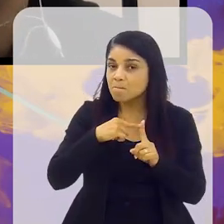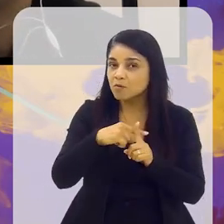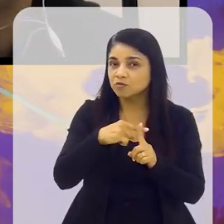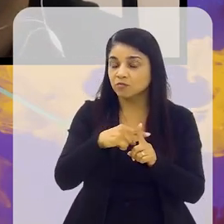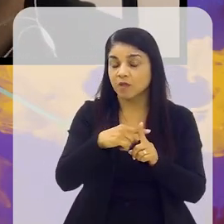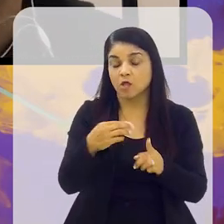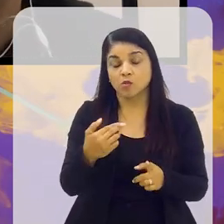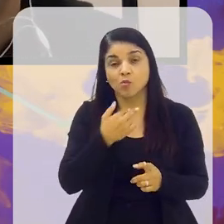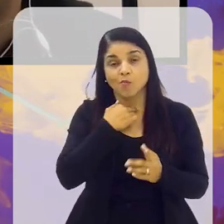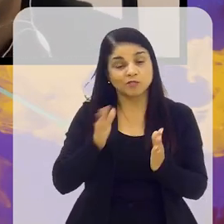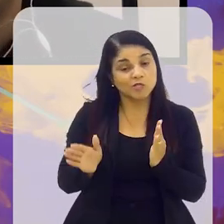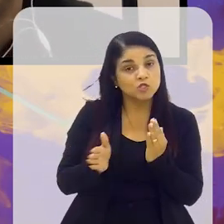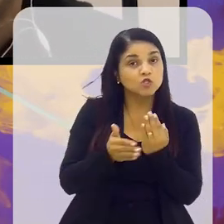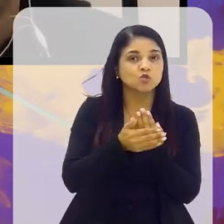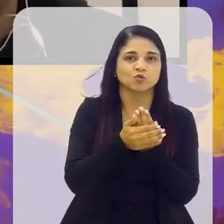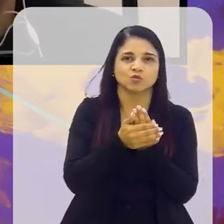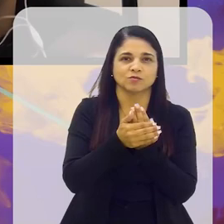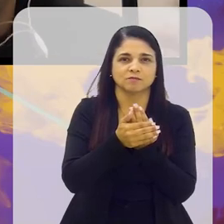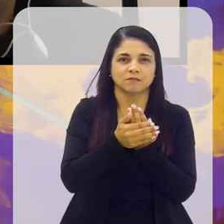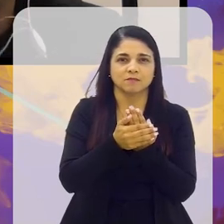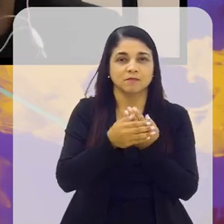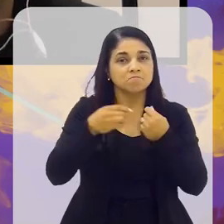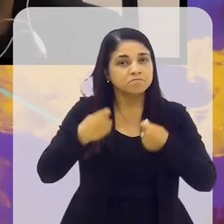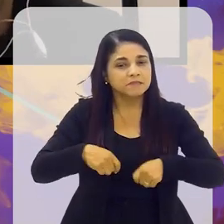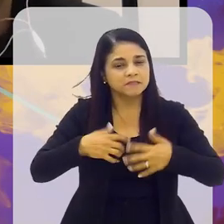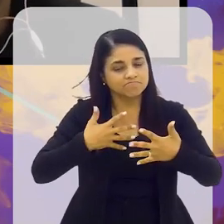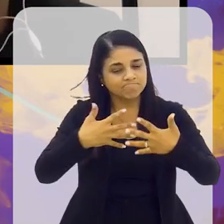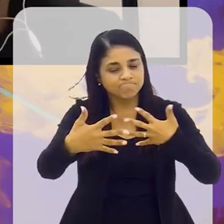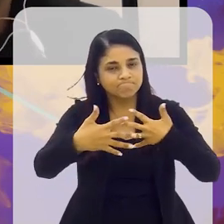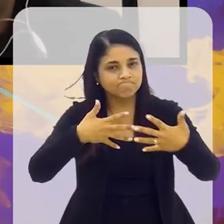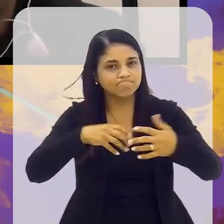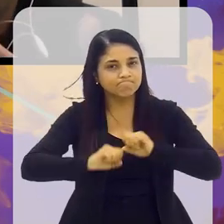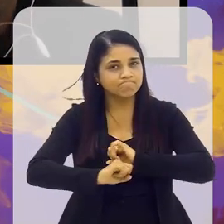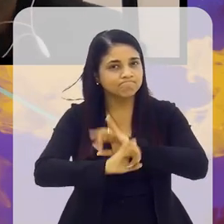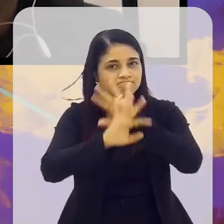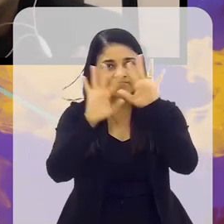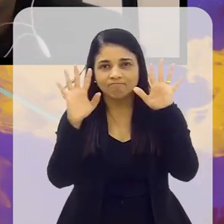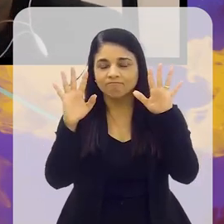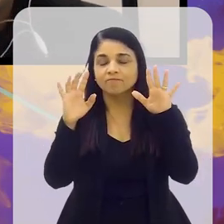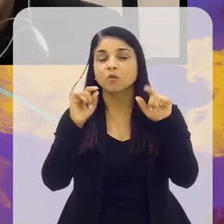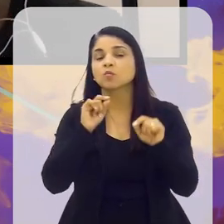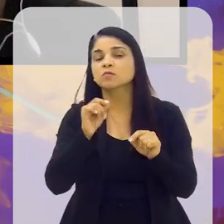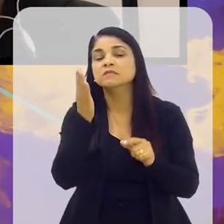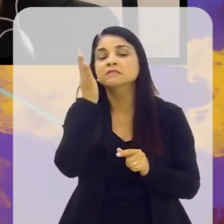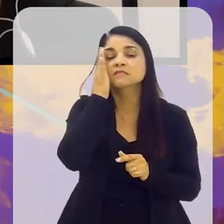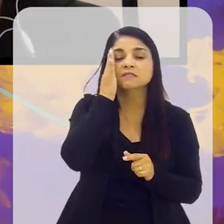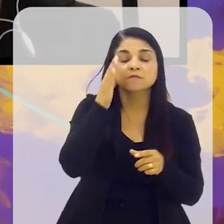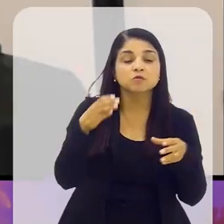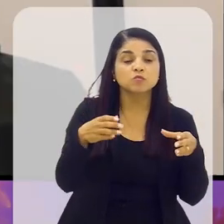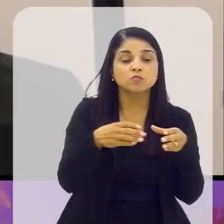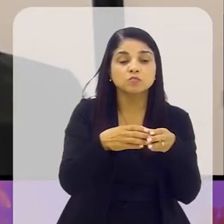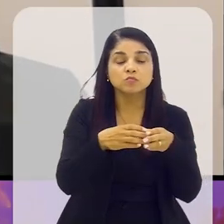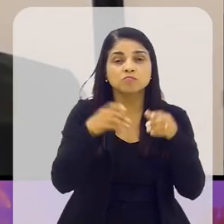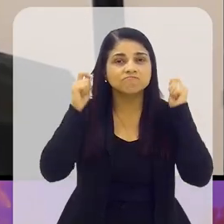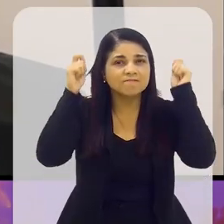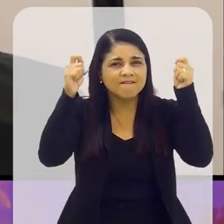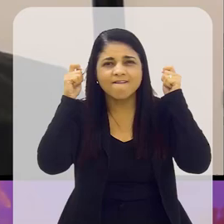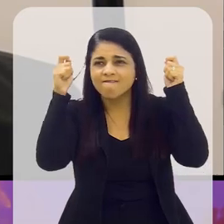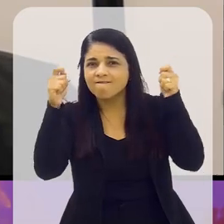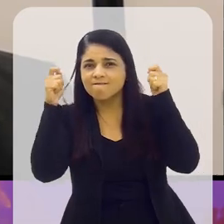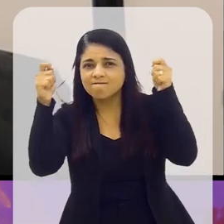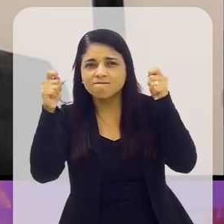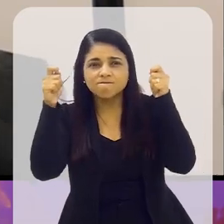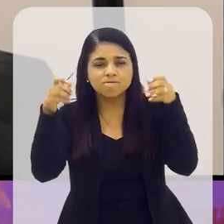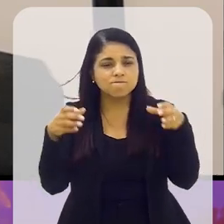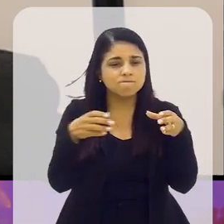clandestina. Ela precisa ser transparente. É preciso que a gente saiba a torcida organizada